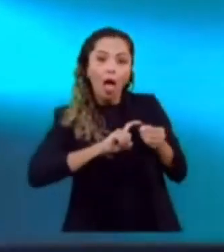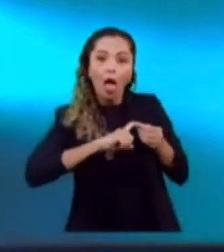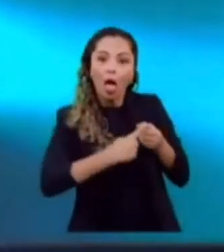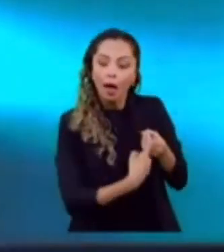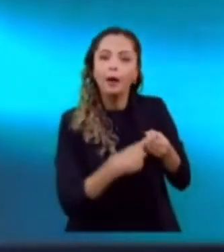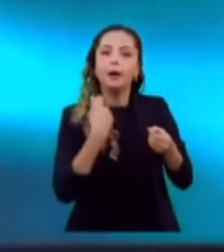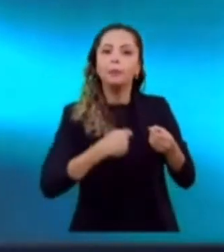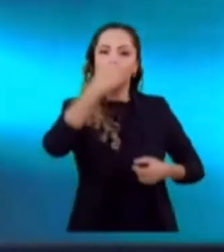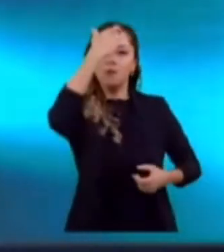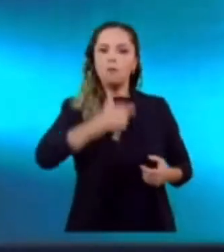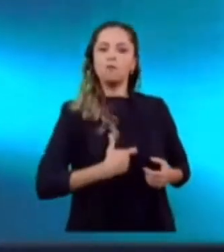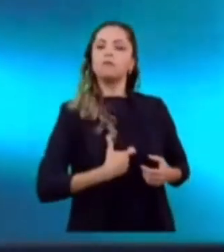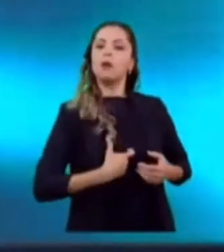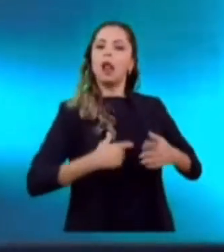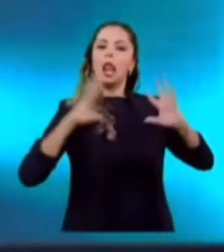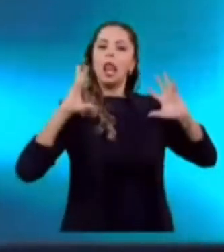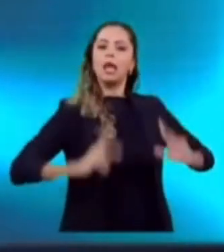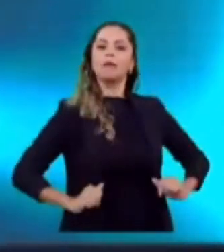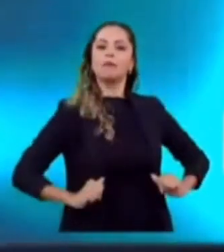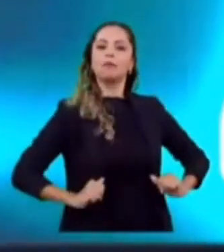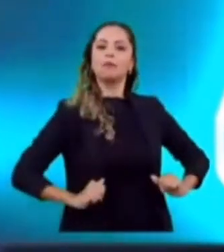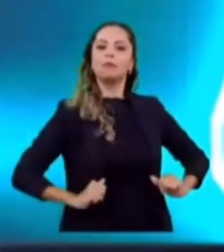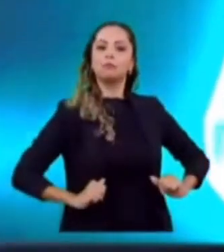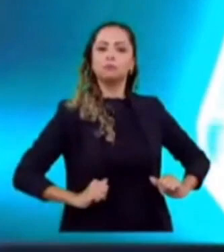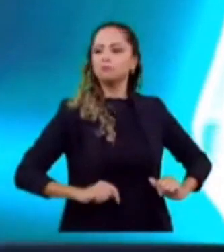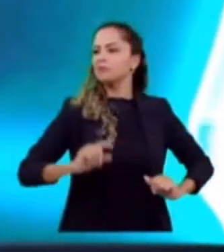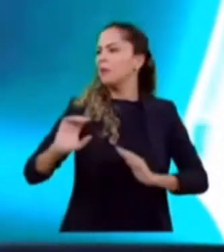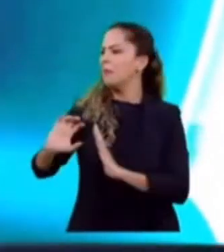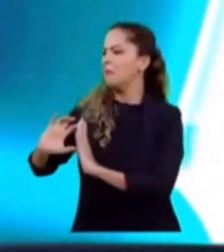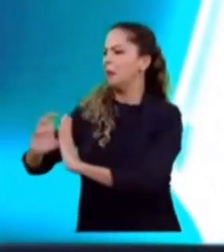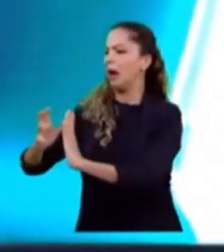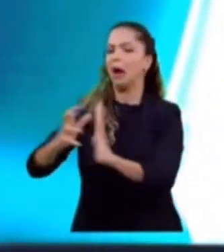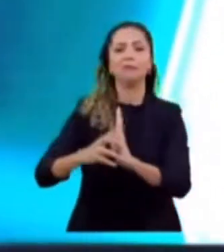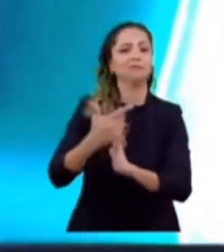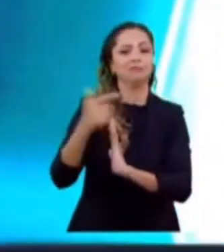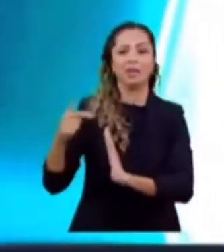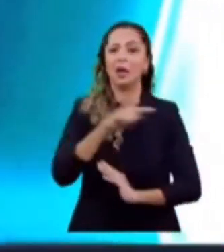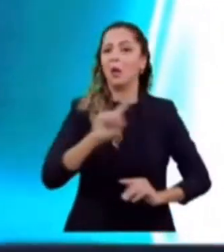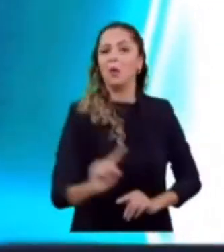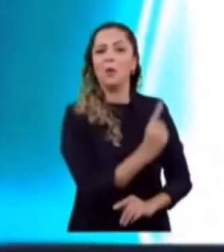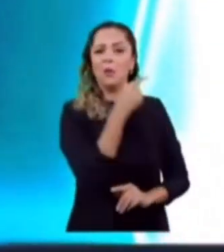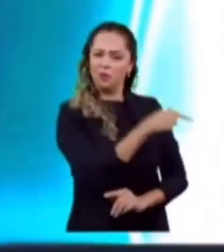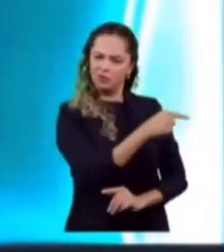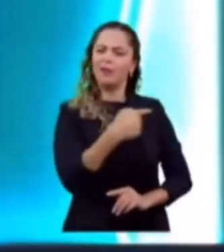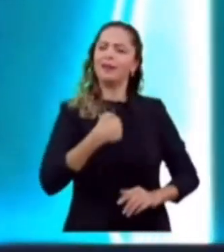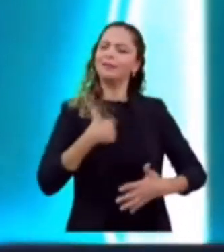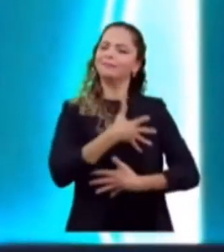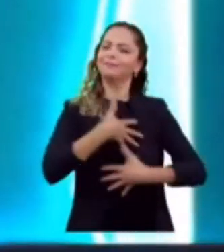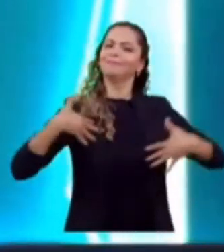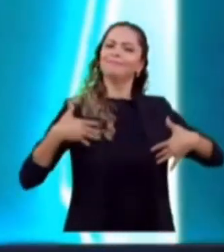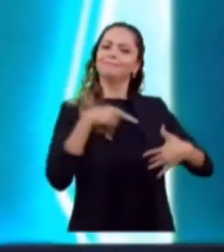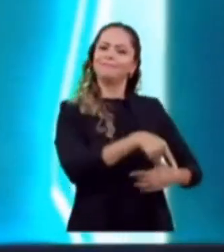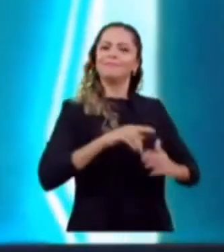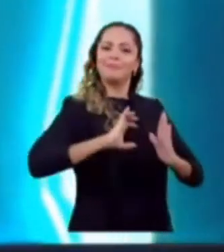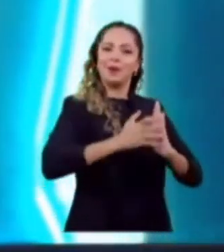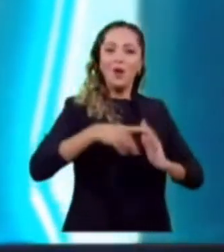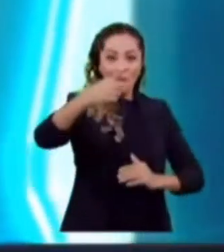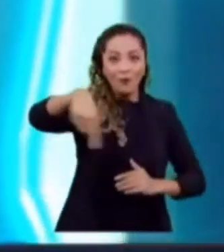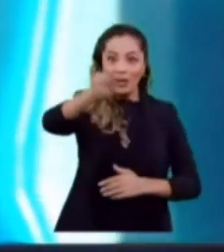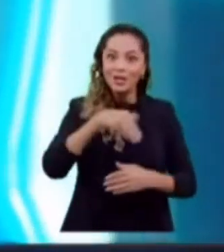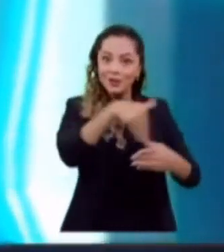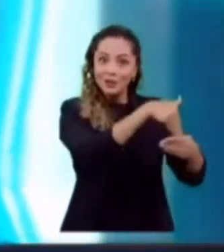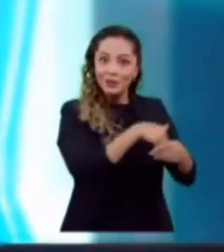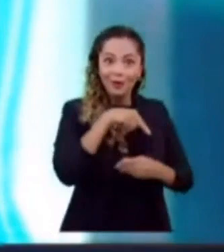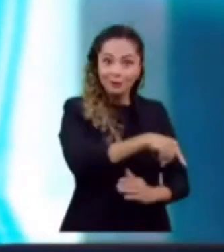outro partido tem isso. Eu, com orgulho, defendo todos os nomes do Partido Novo. Por isso, eu peço a você, vote nos candidatos do Partido